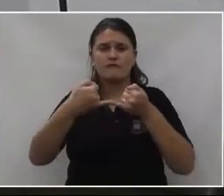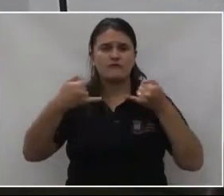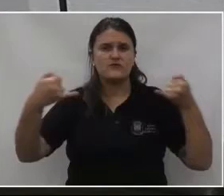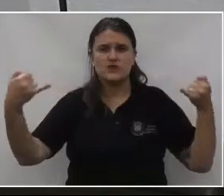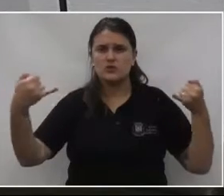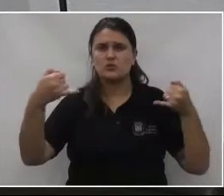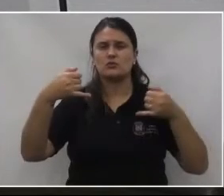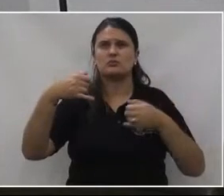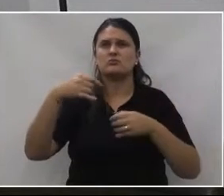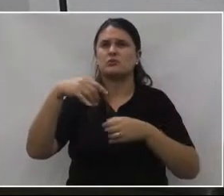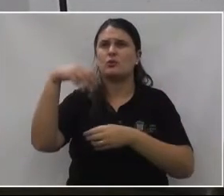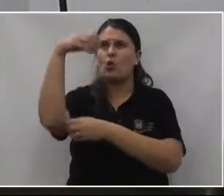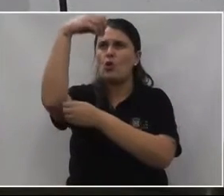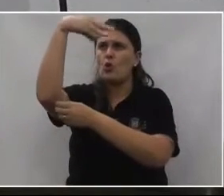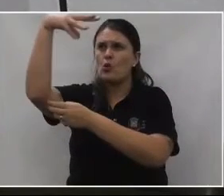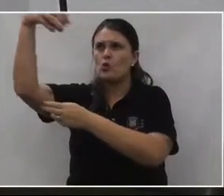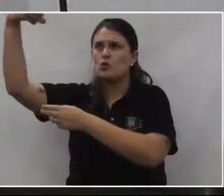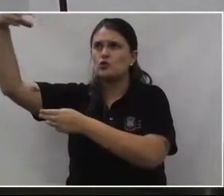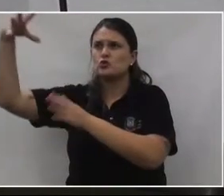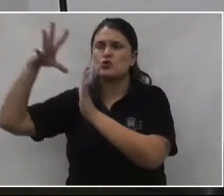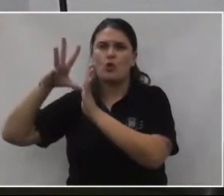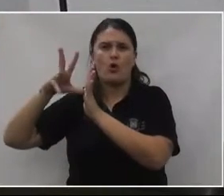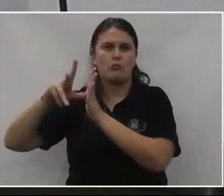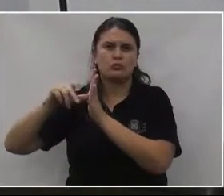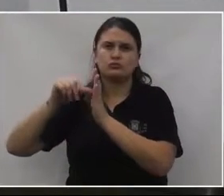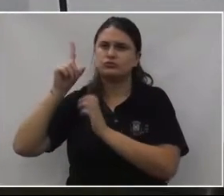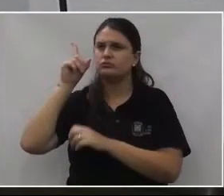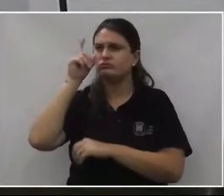postes. É complicado.